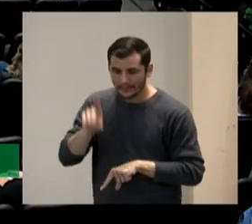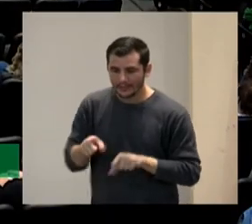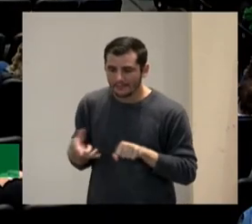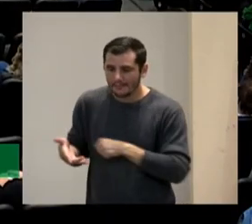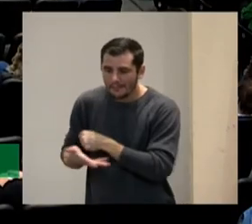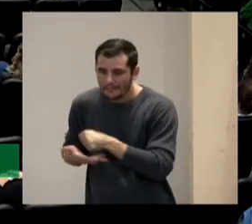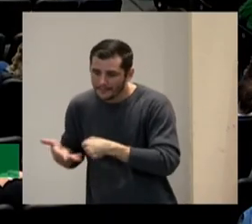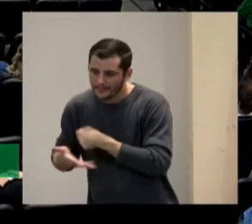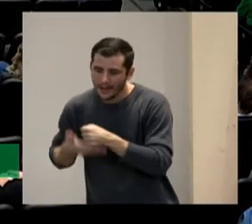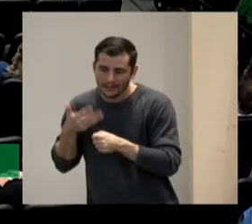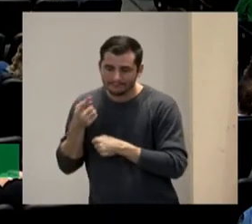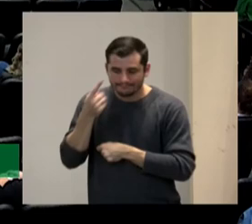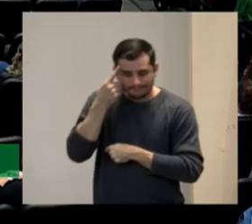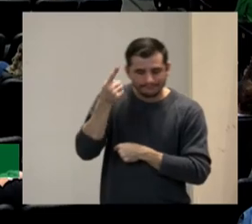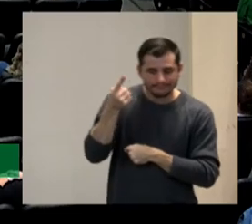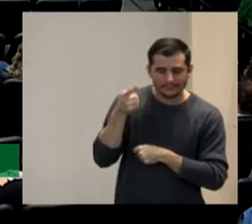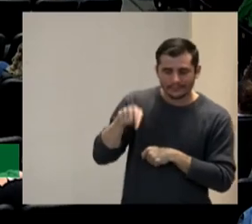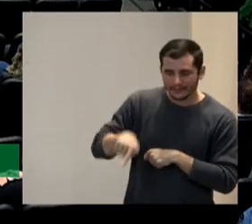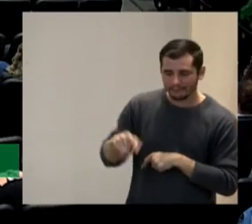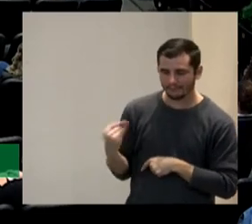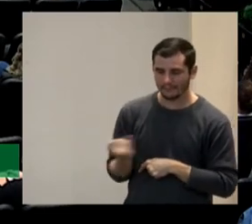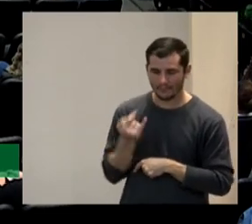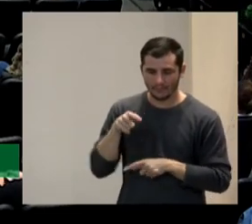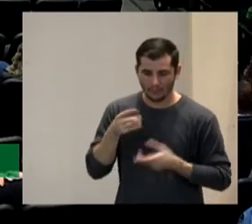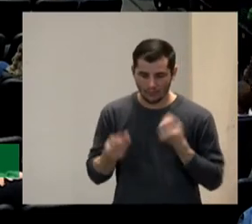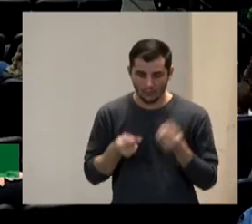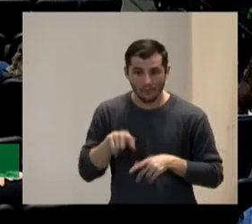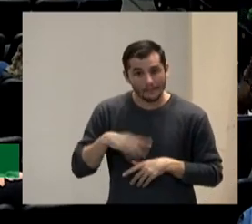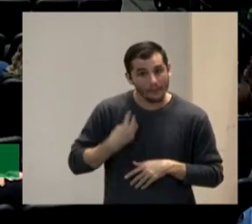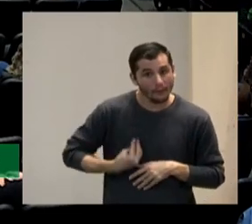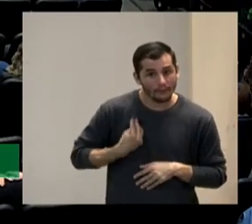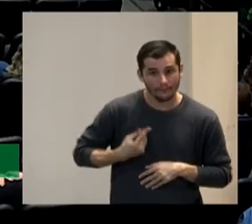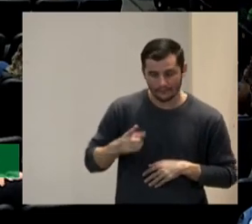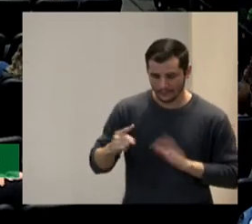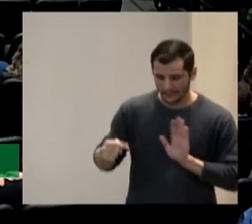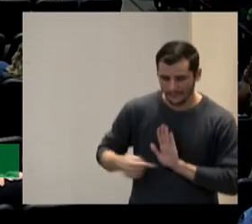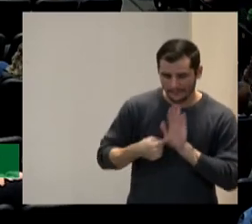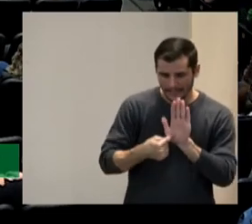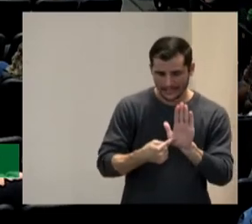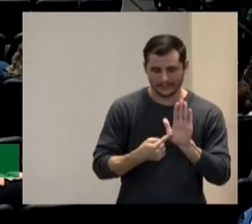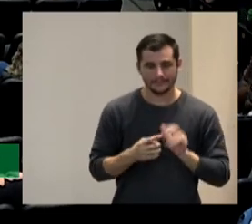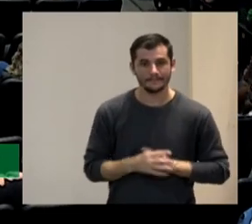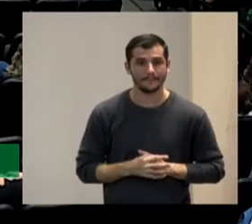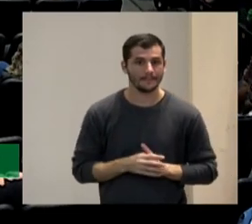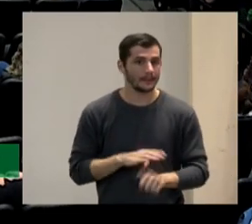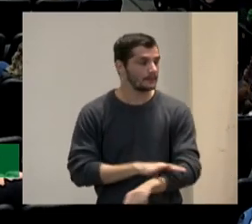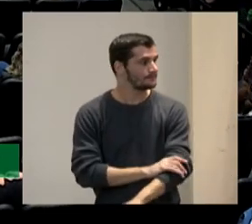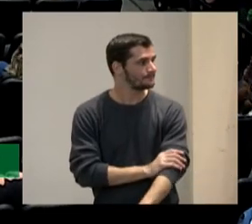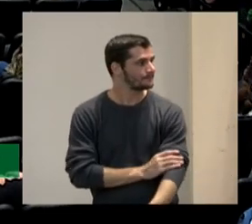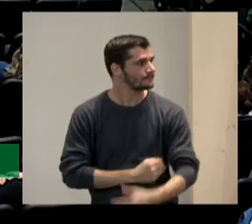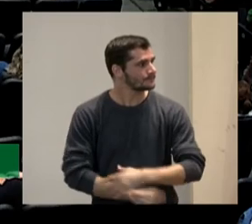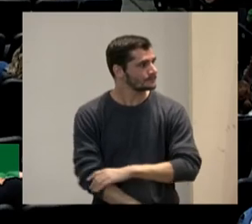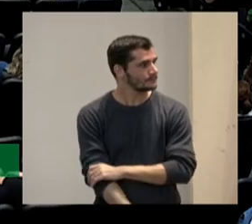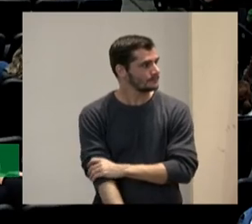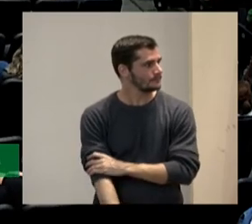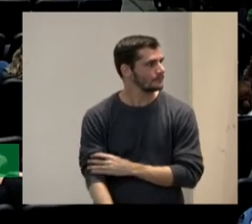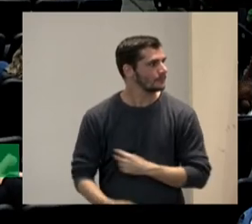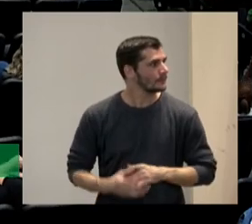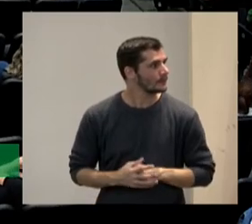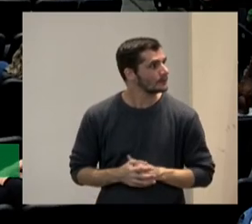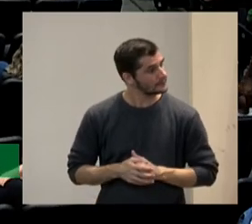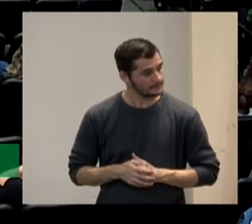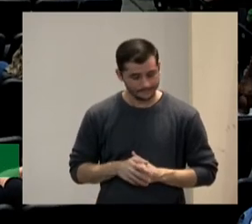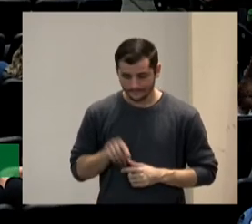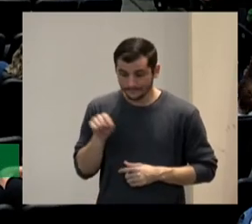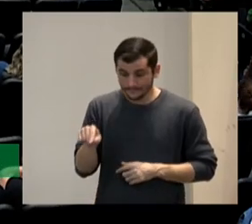fundamentais que o desenho universal para aprendizagem traz e é que não